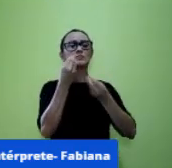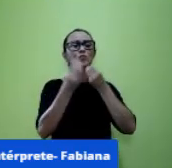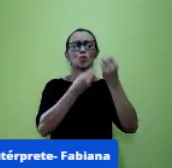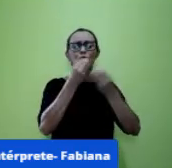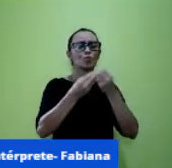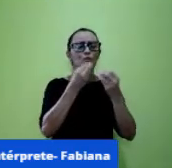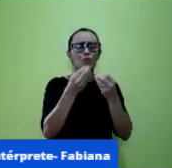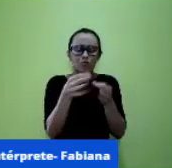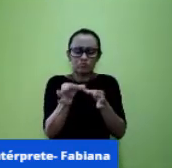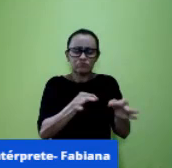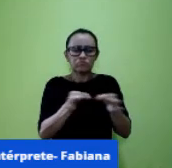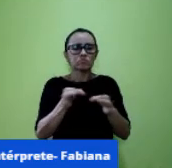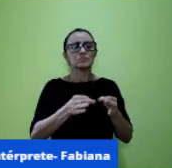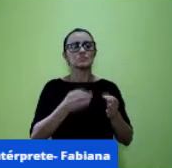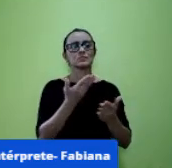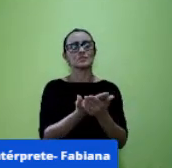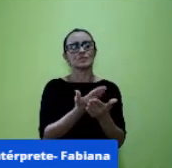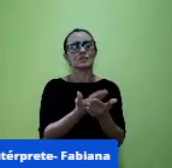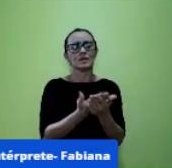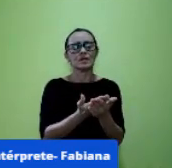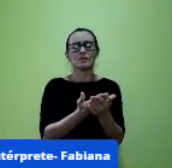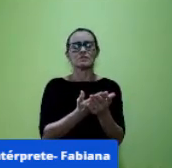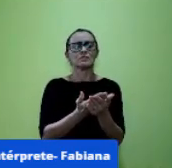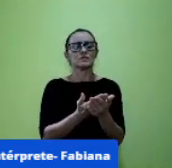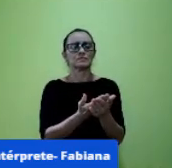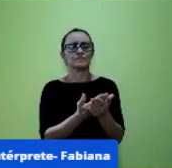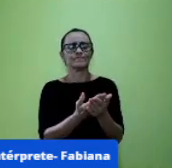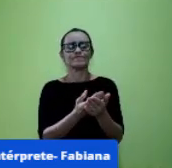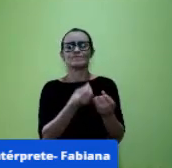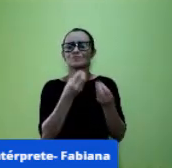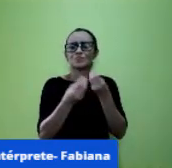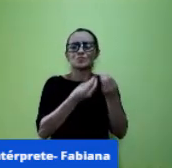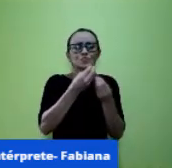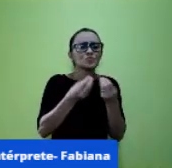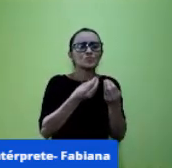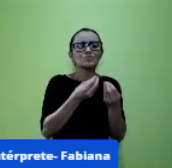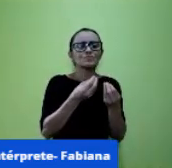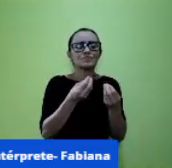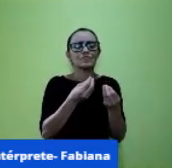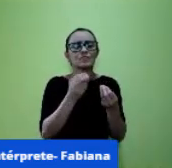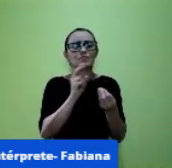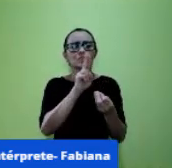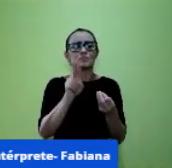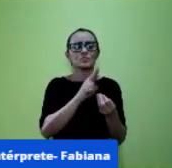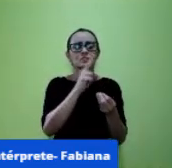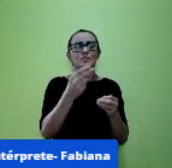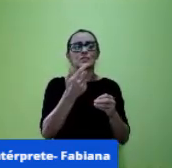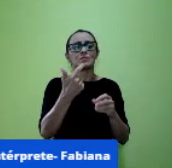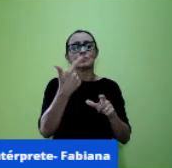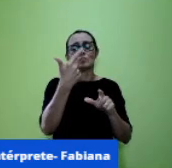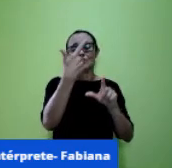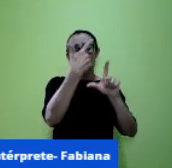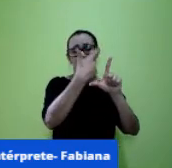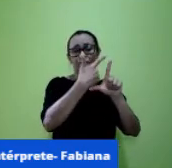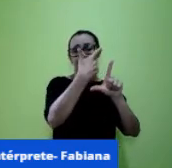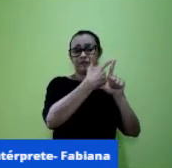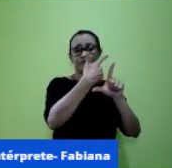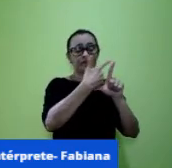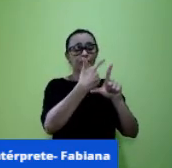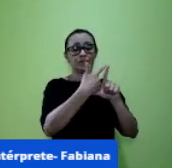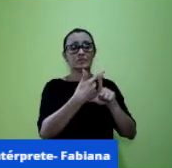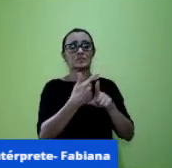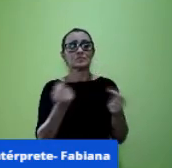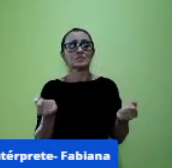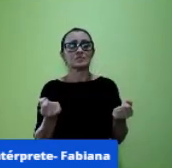aula como que eu vou elaborar um vídeo e aí a gente acaba utilizando ferramenta básica de